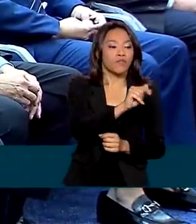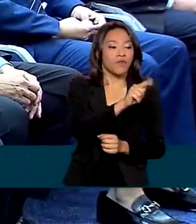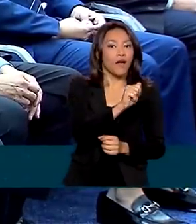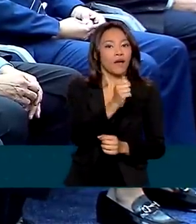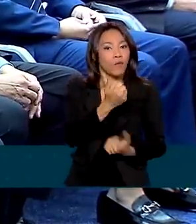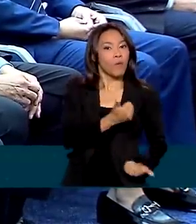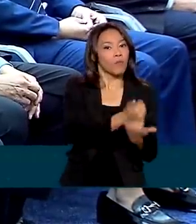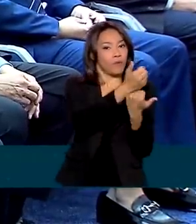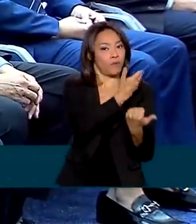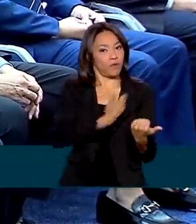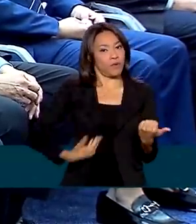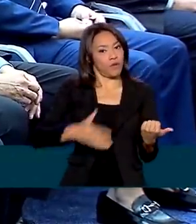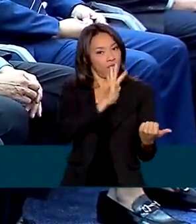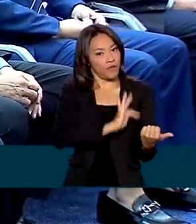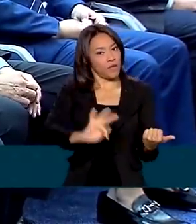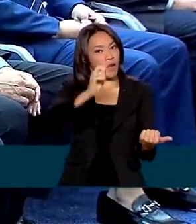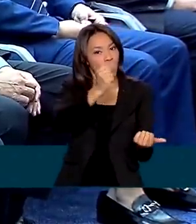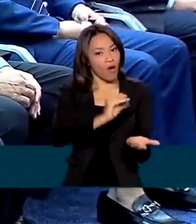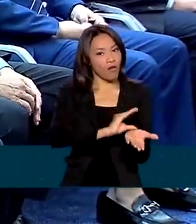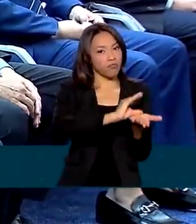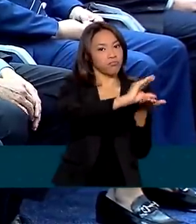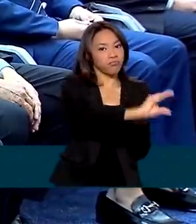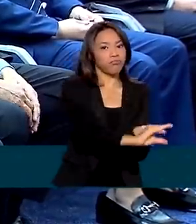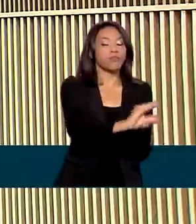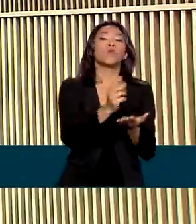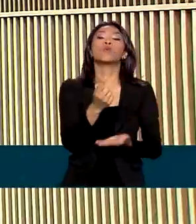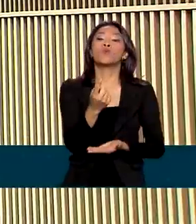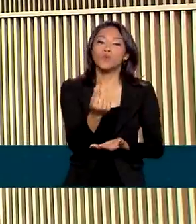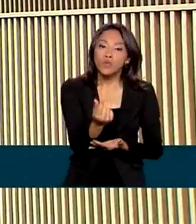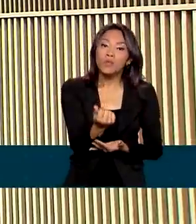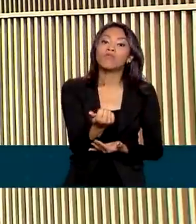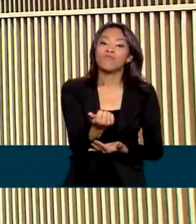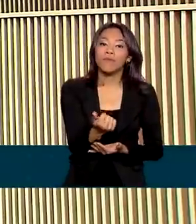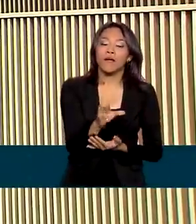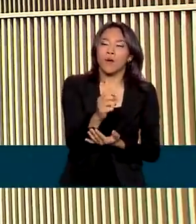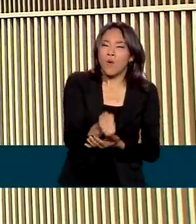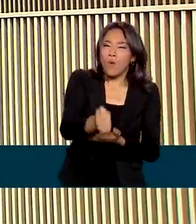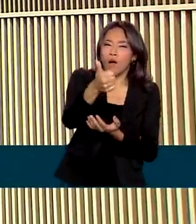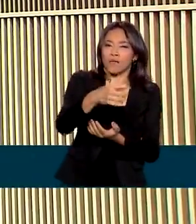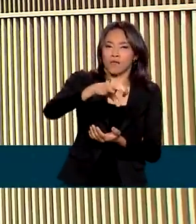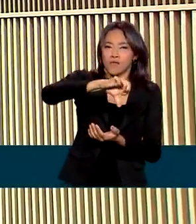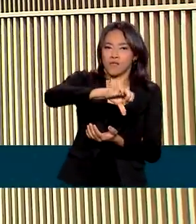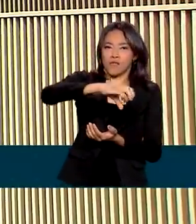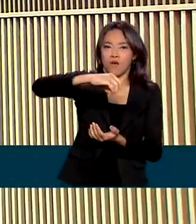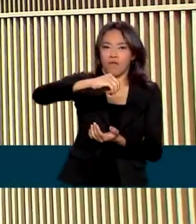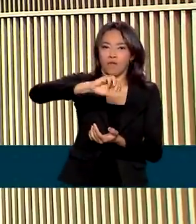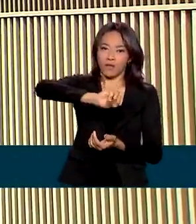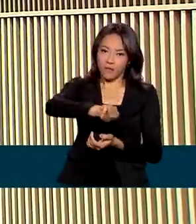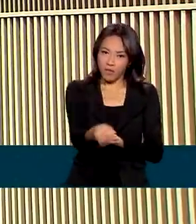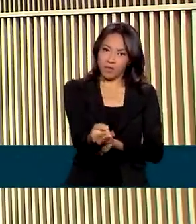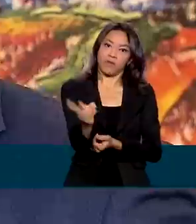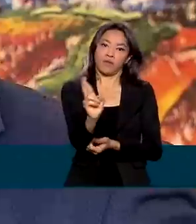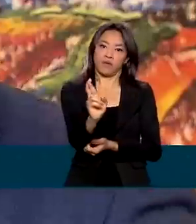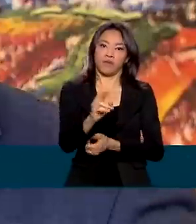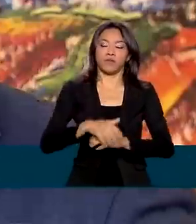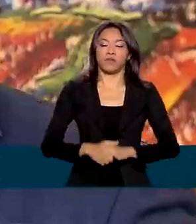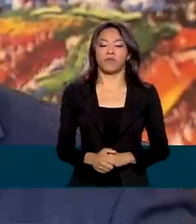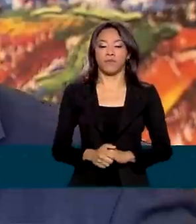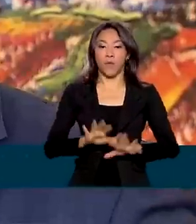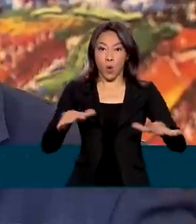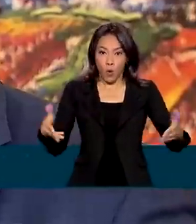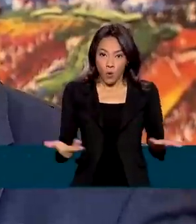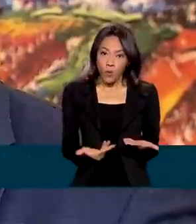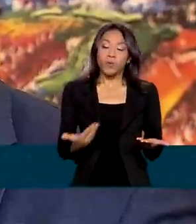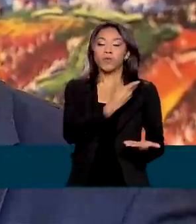governo federal. O investimento na expansão da rede é de quase 90 milhões de reais. Hoje o